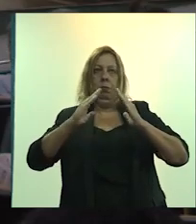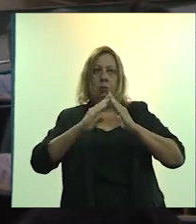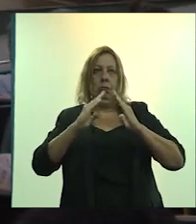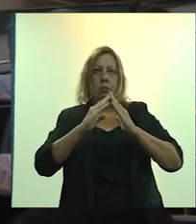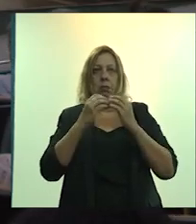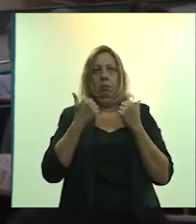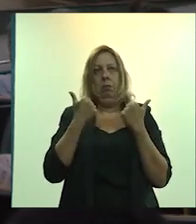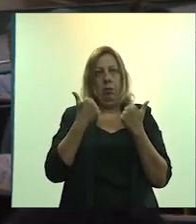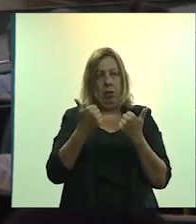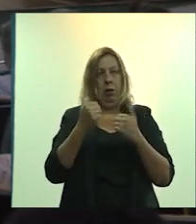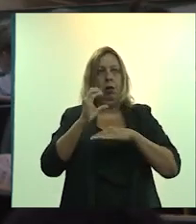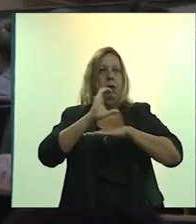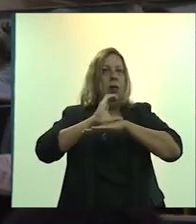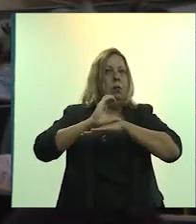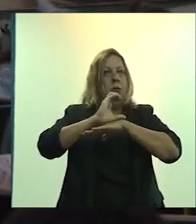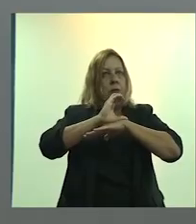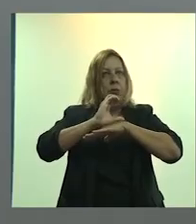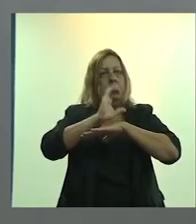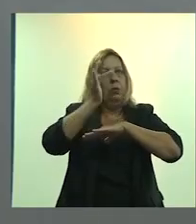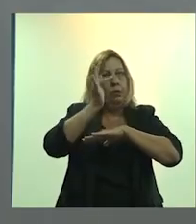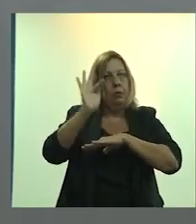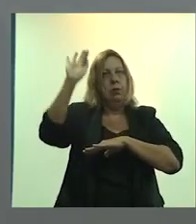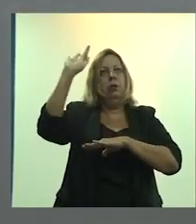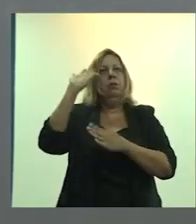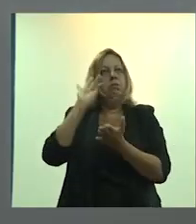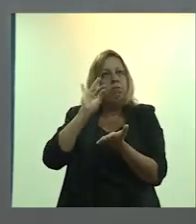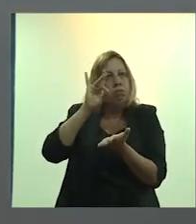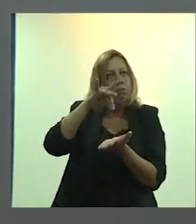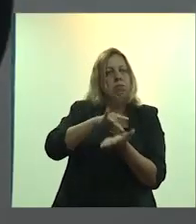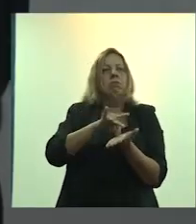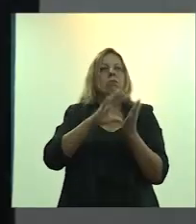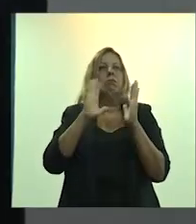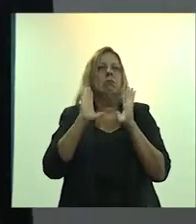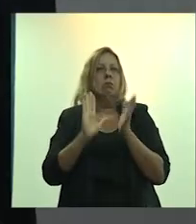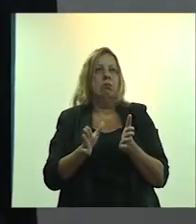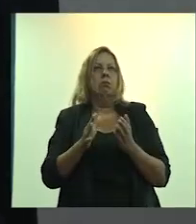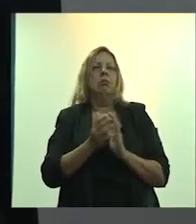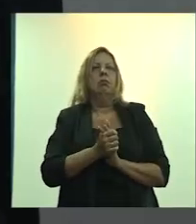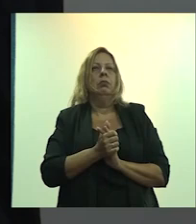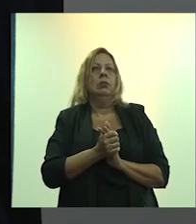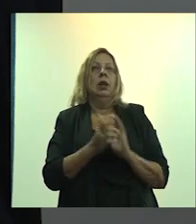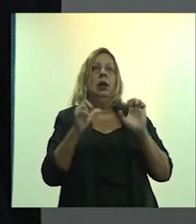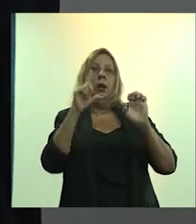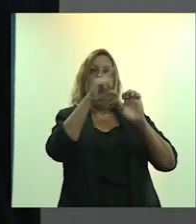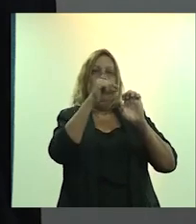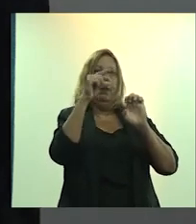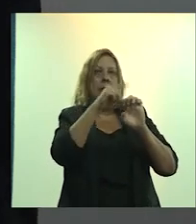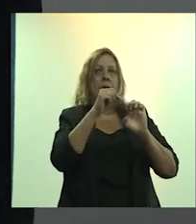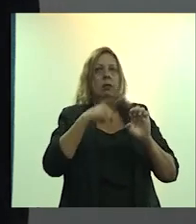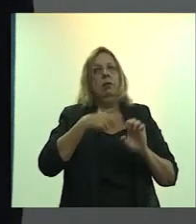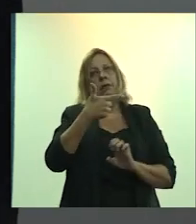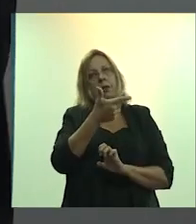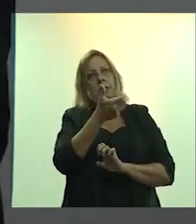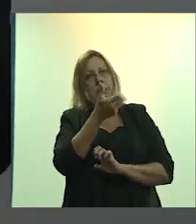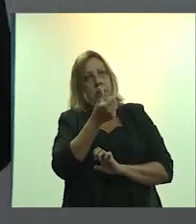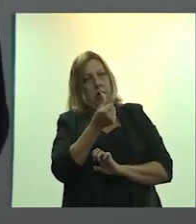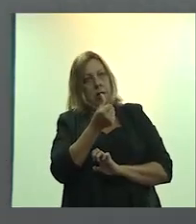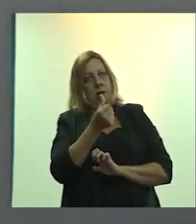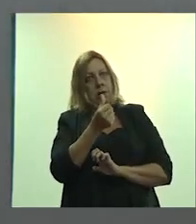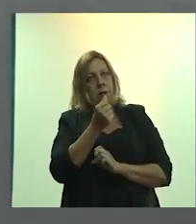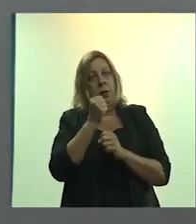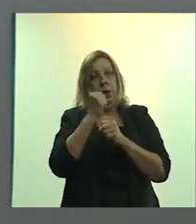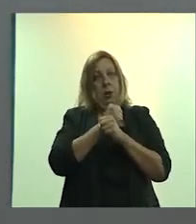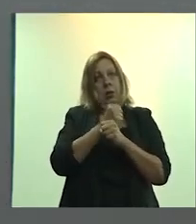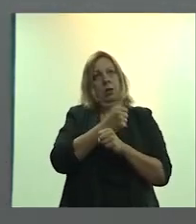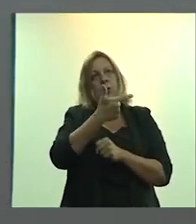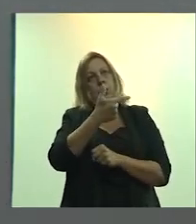Na Constituição Federal, também já ficou bem consolidado aqui, através da Emenda Constitucional 26 de 2000, fica